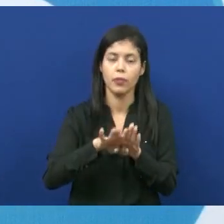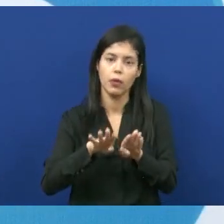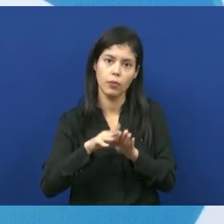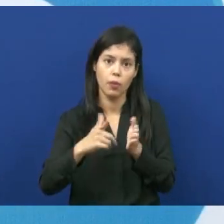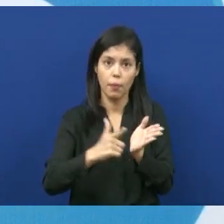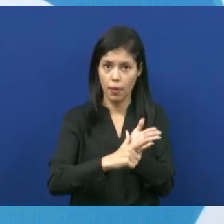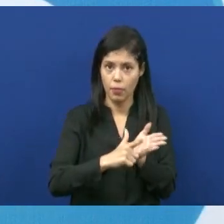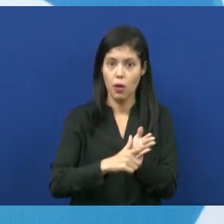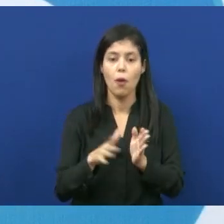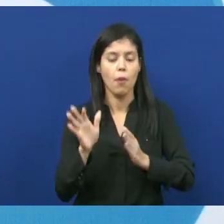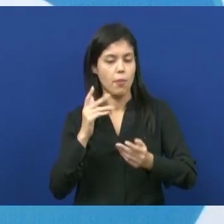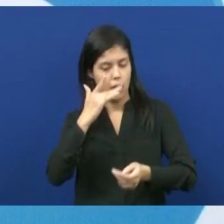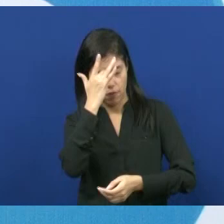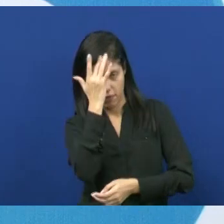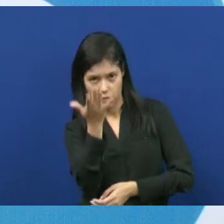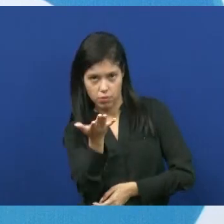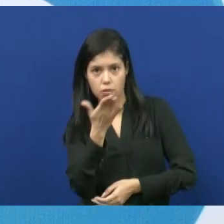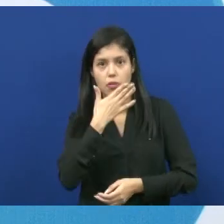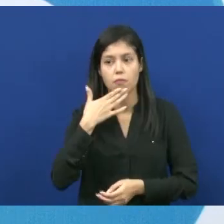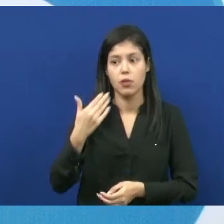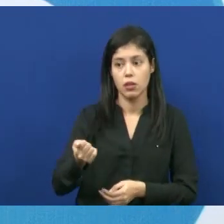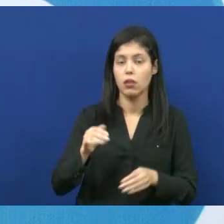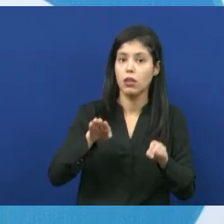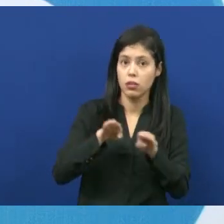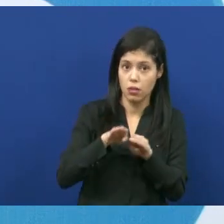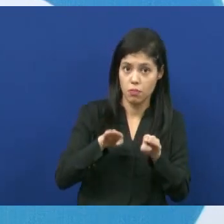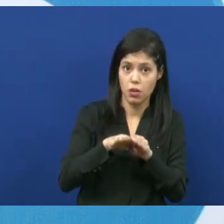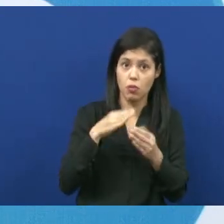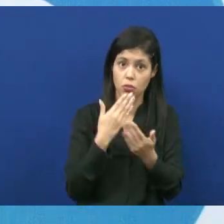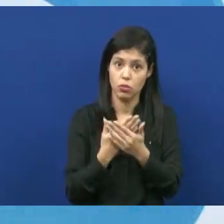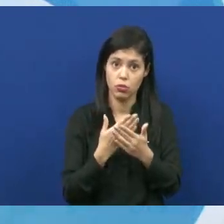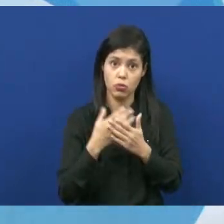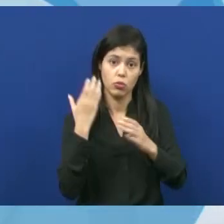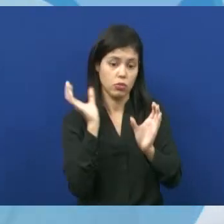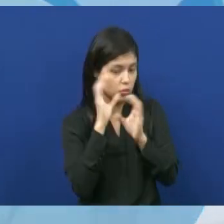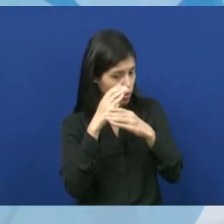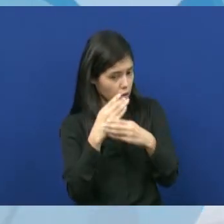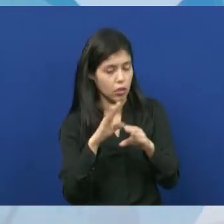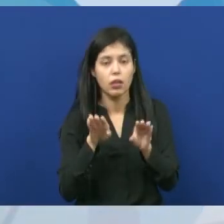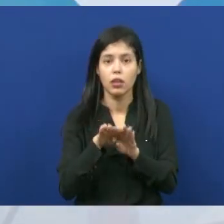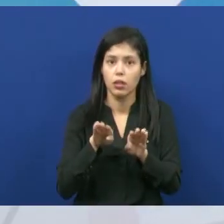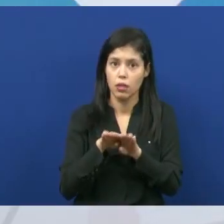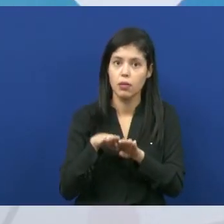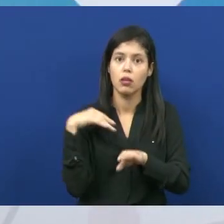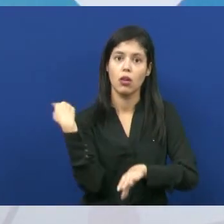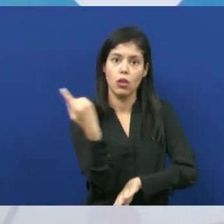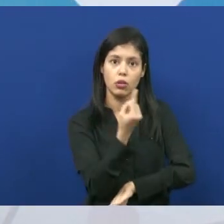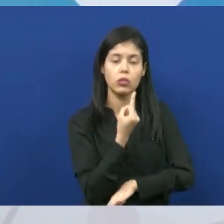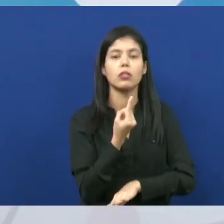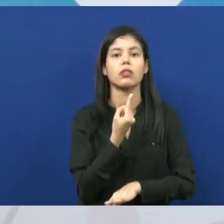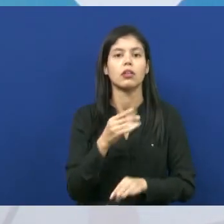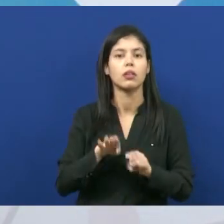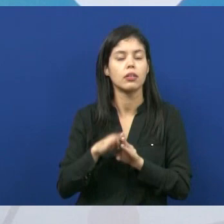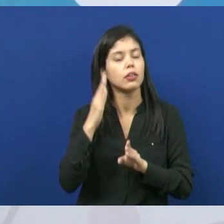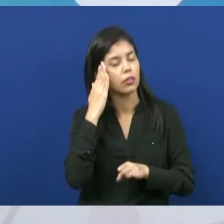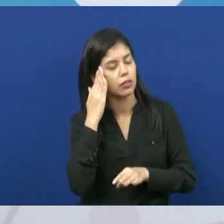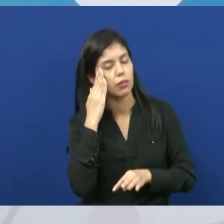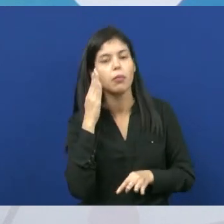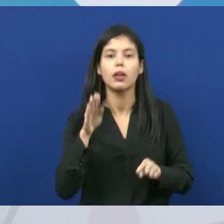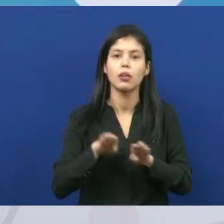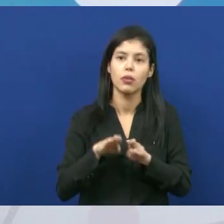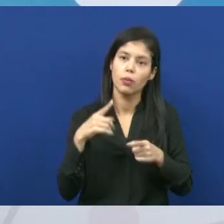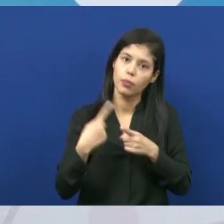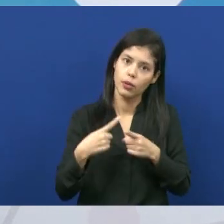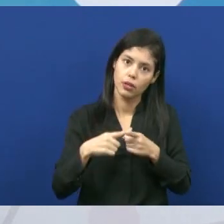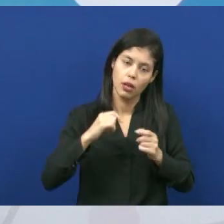estudo dos cientistas e pesquisadores, como facilitar até mesmo o nosso entendimento sobre essa diversidade tão grande